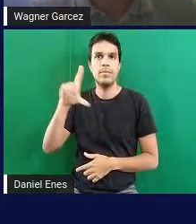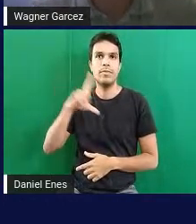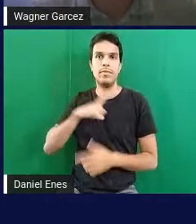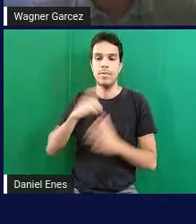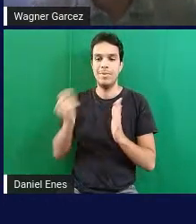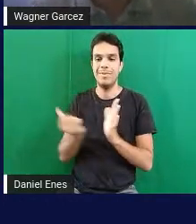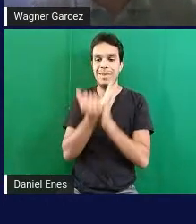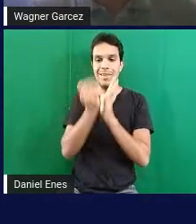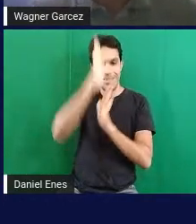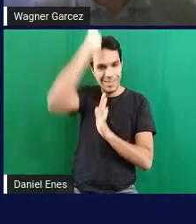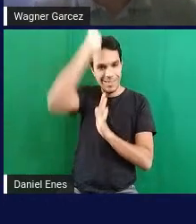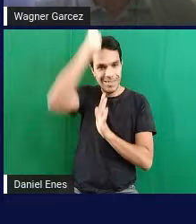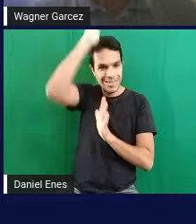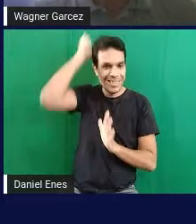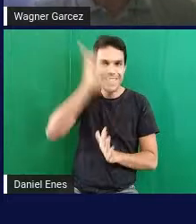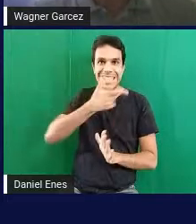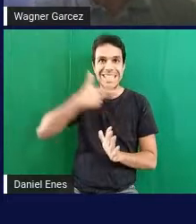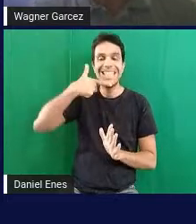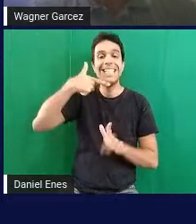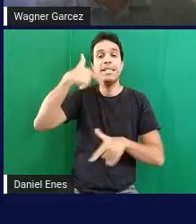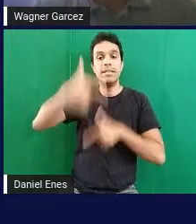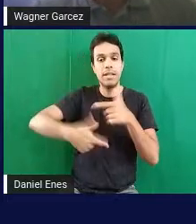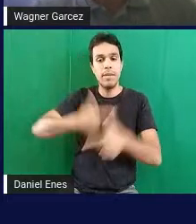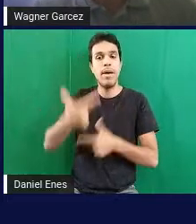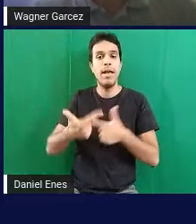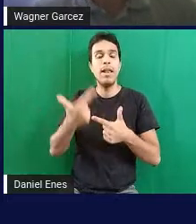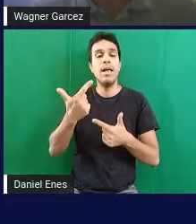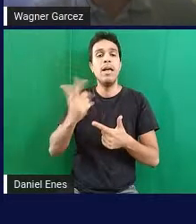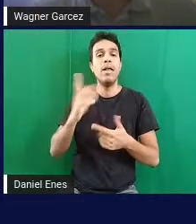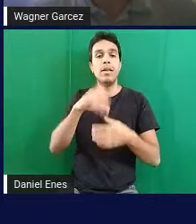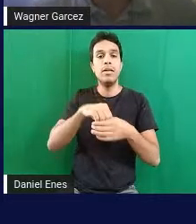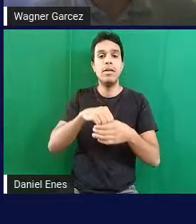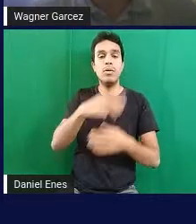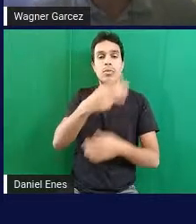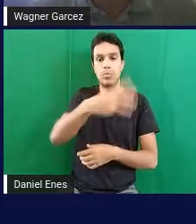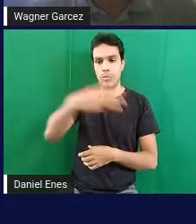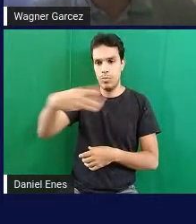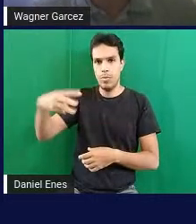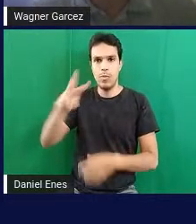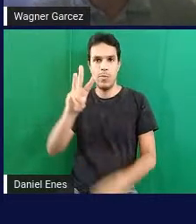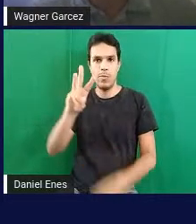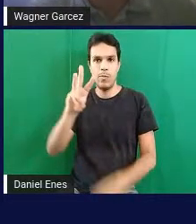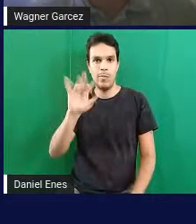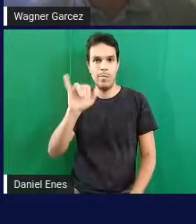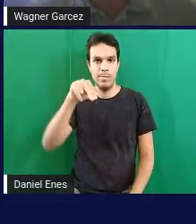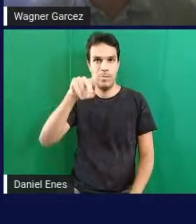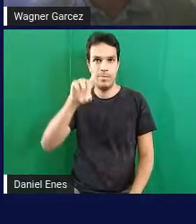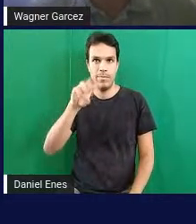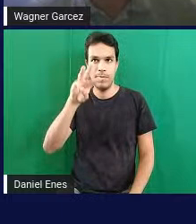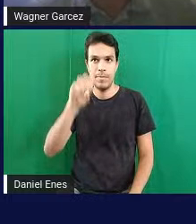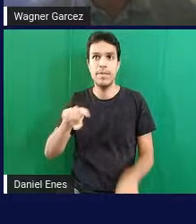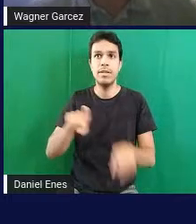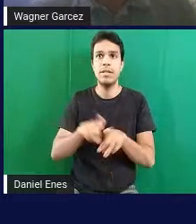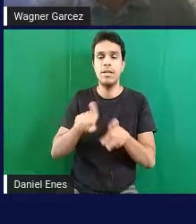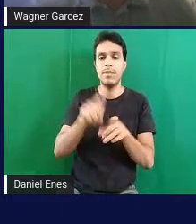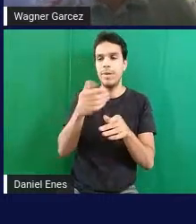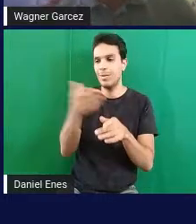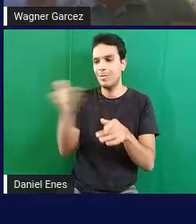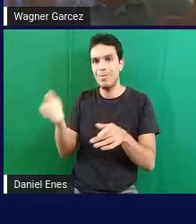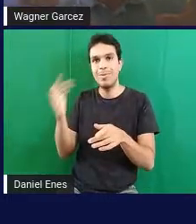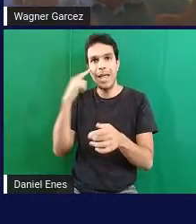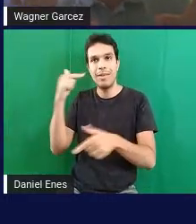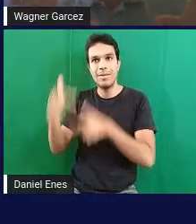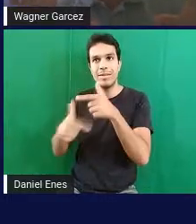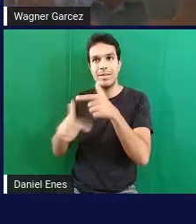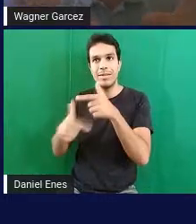sorrindo. Ele trabalha com o Windows, assim como o Virtual Vision, que está do lado, está vendo? Que tem como